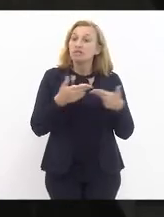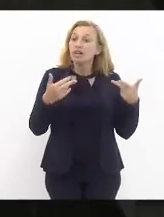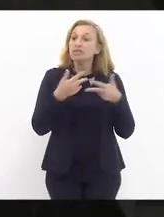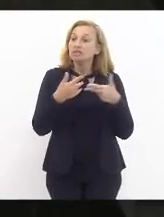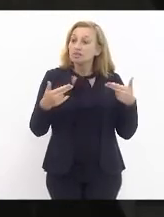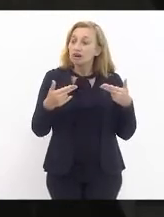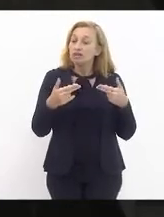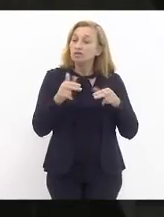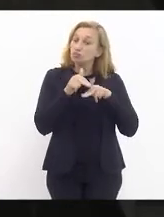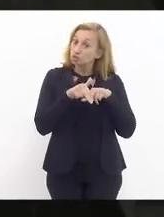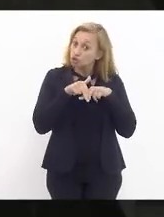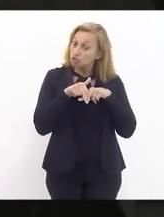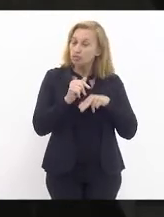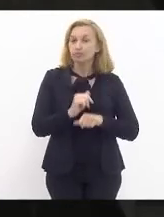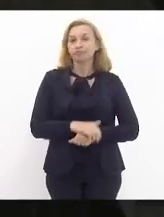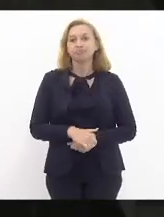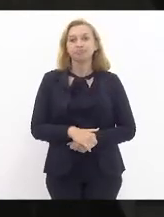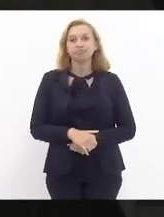fatores.